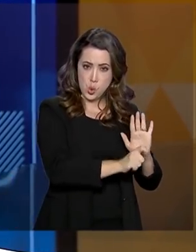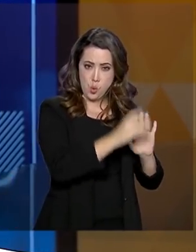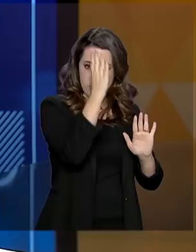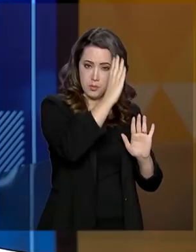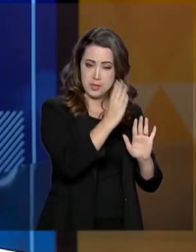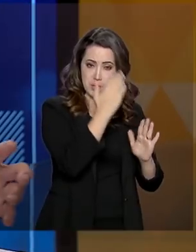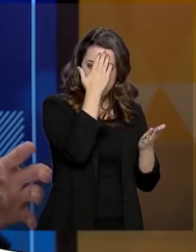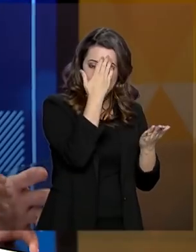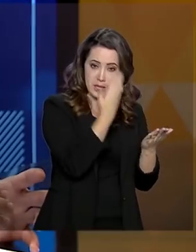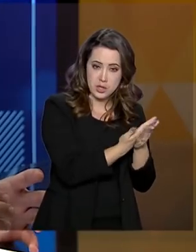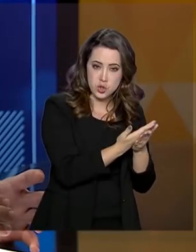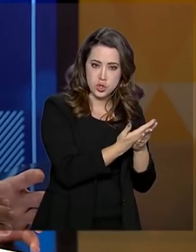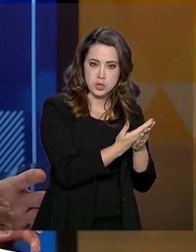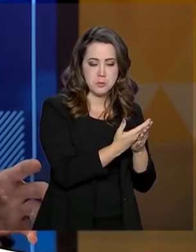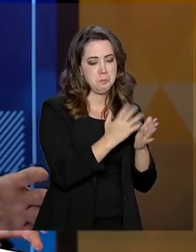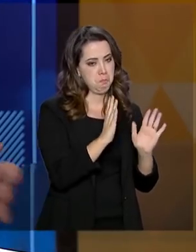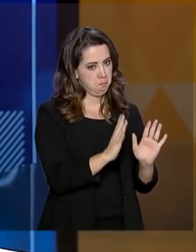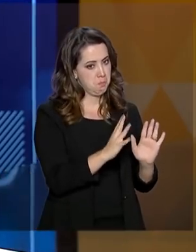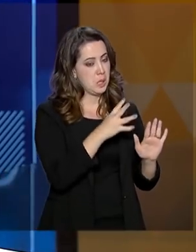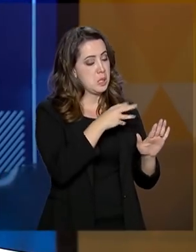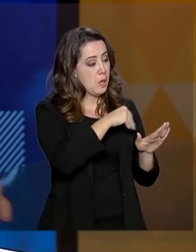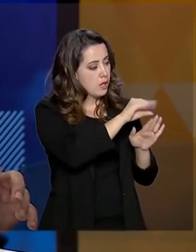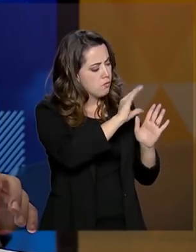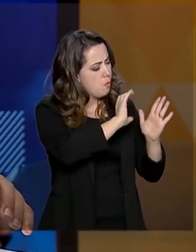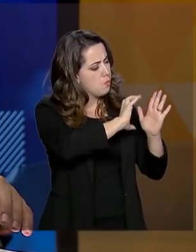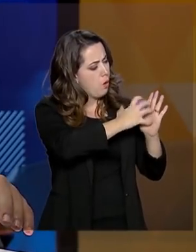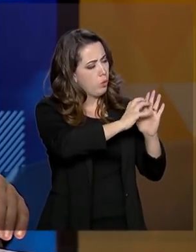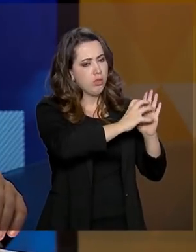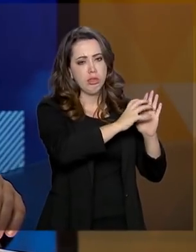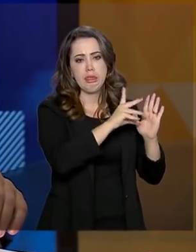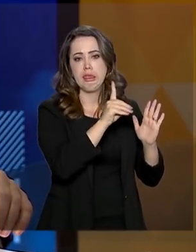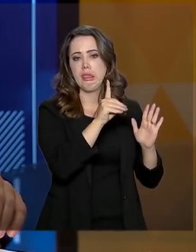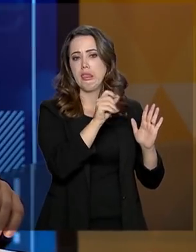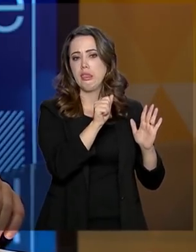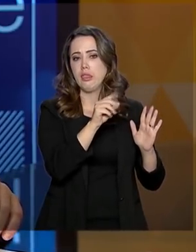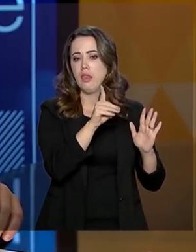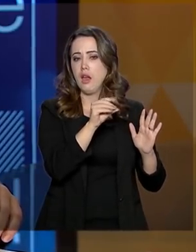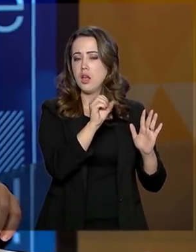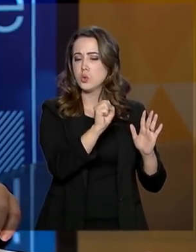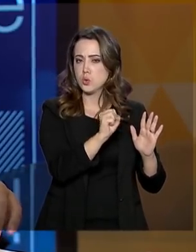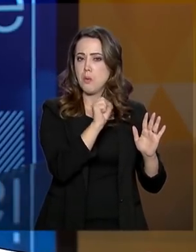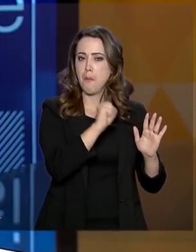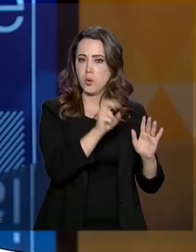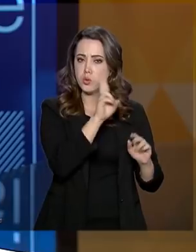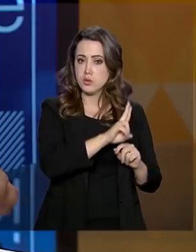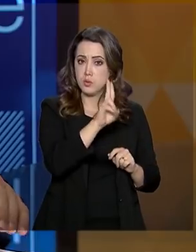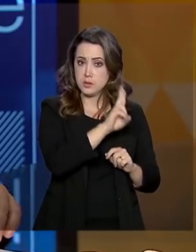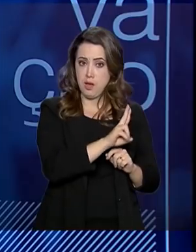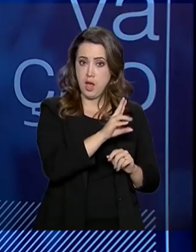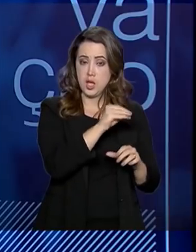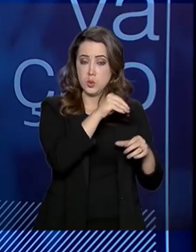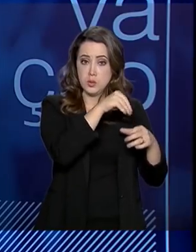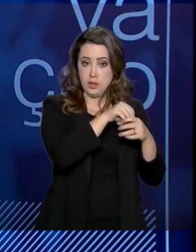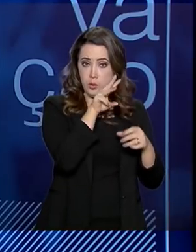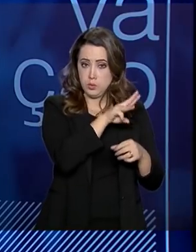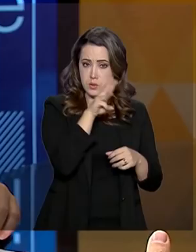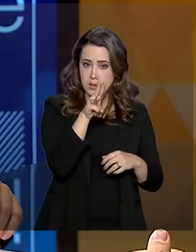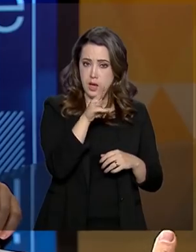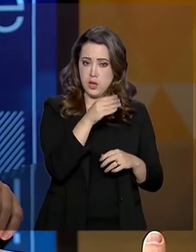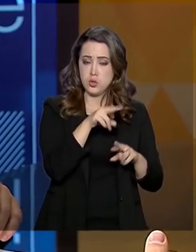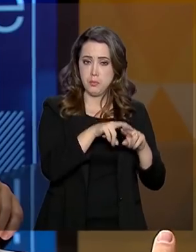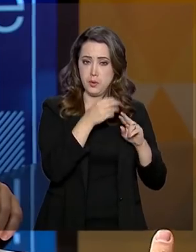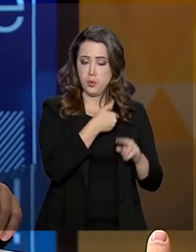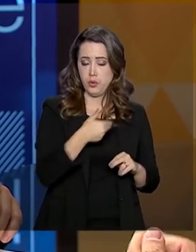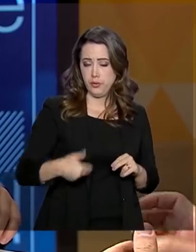confiança que os seus dados, eles podem ser utilizados em plataformas digitais pelo governo federal, por essa pesquisa que o senhor